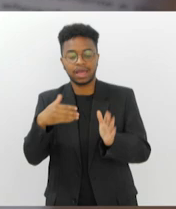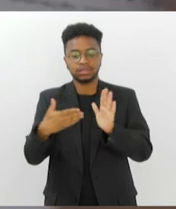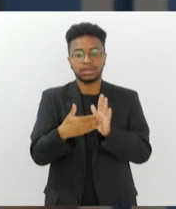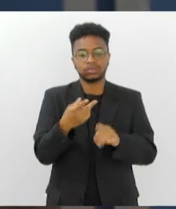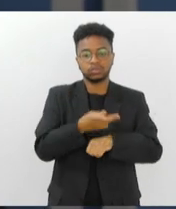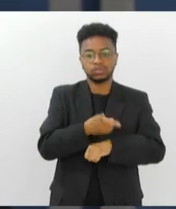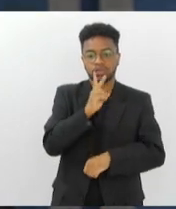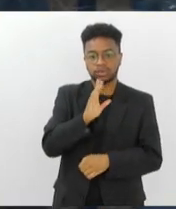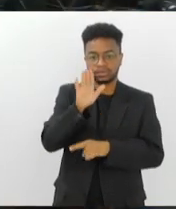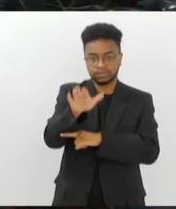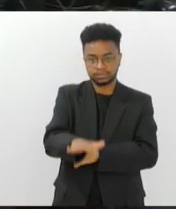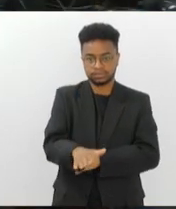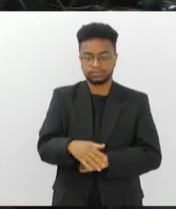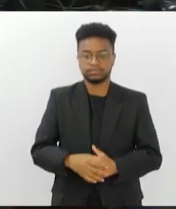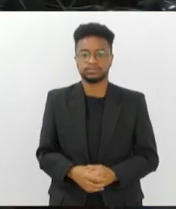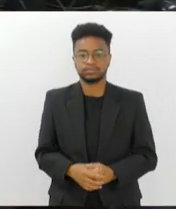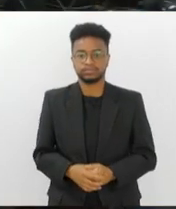tarde.